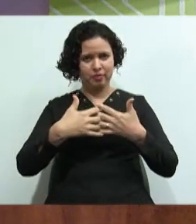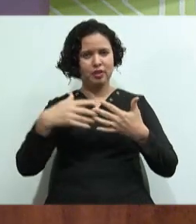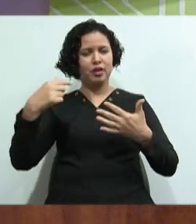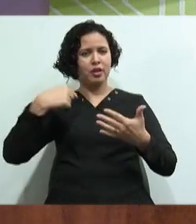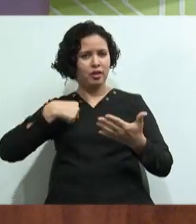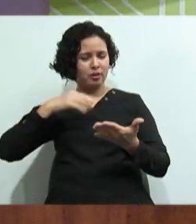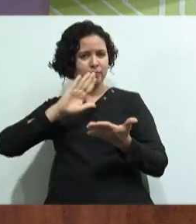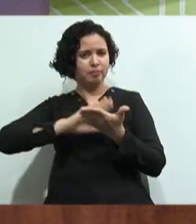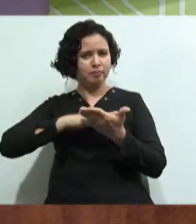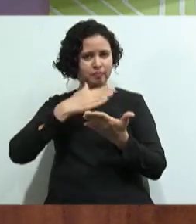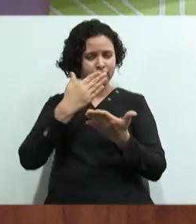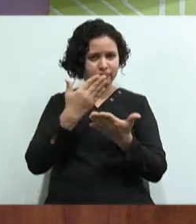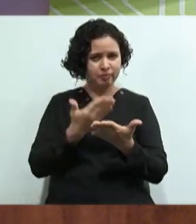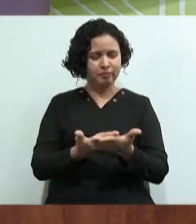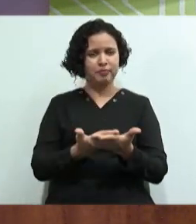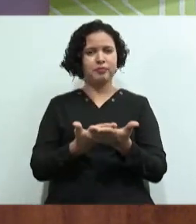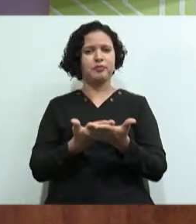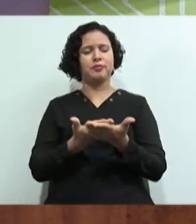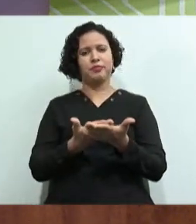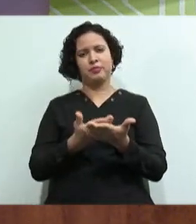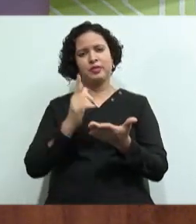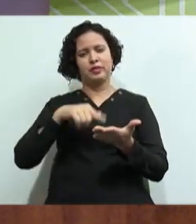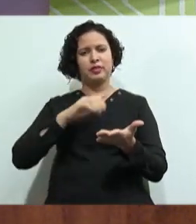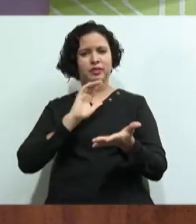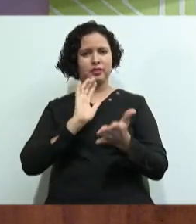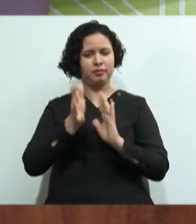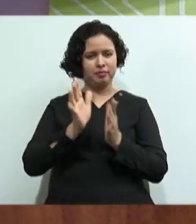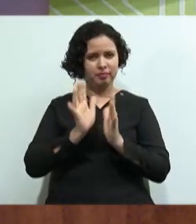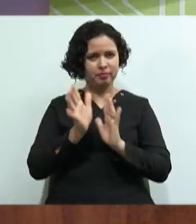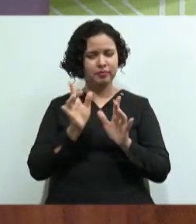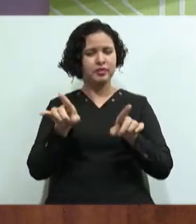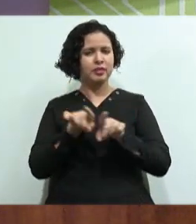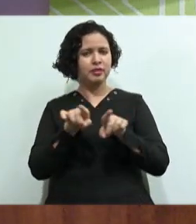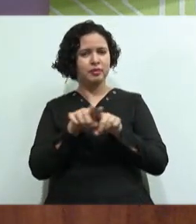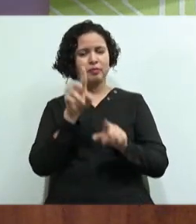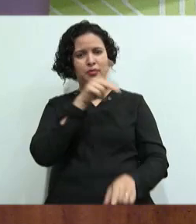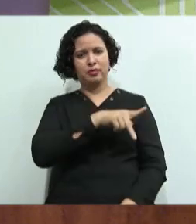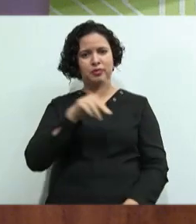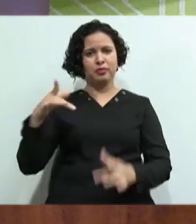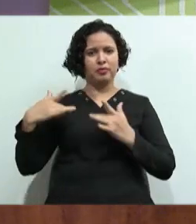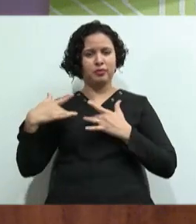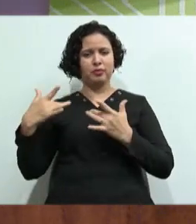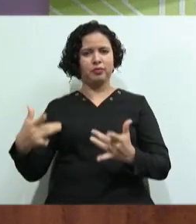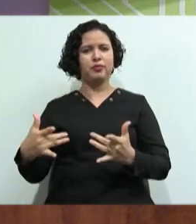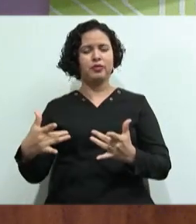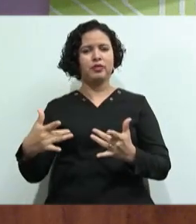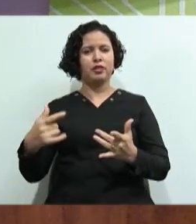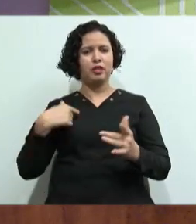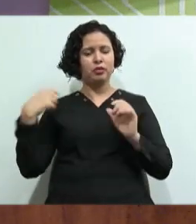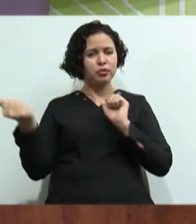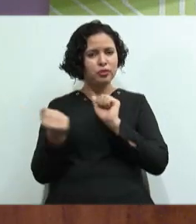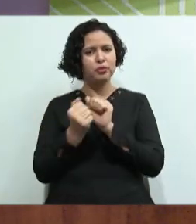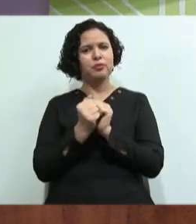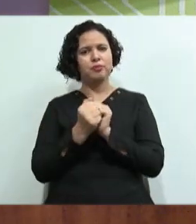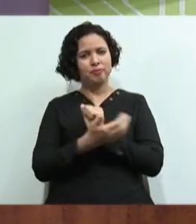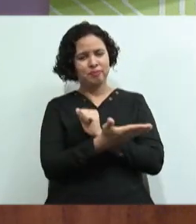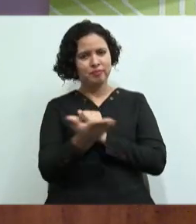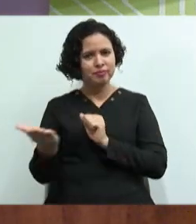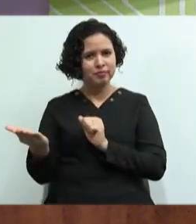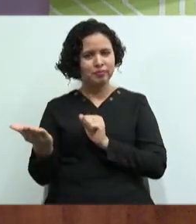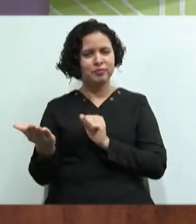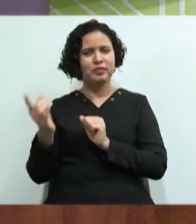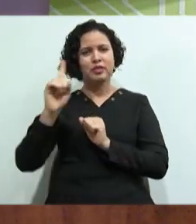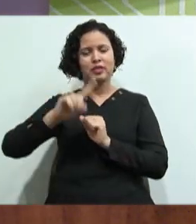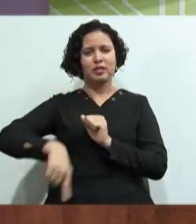tradutora e intérprete de língua de sinais Também já atuei como professora voluntária E estarei nessa caminhada com vocês